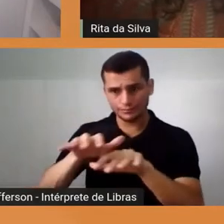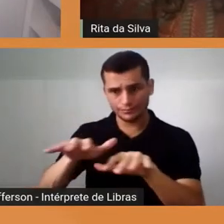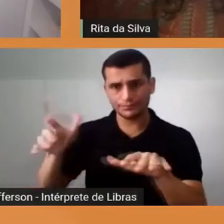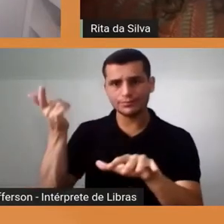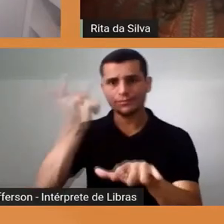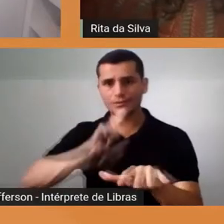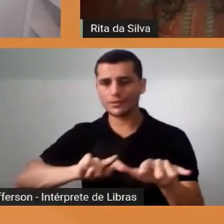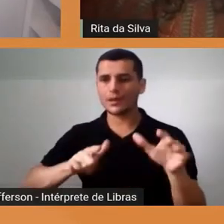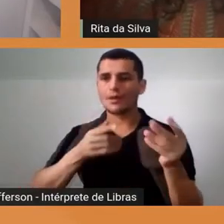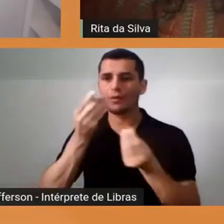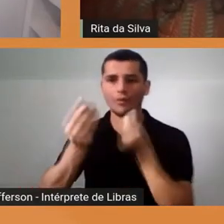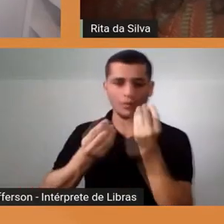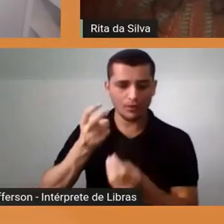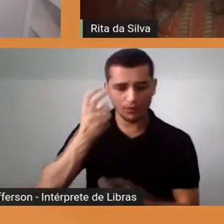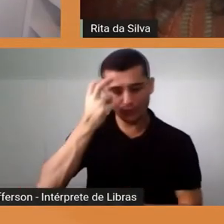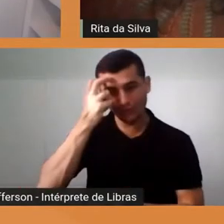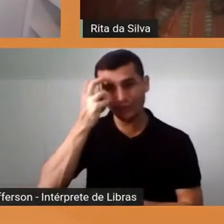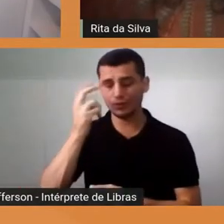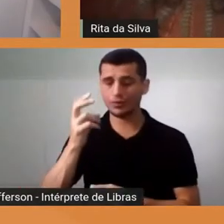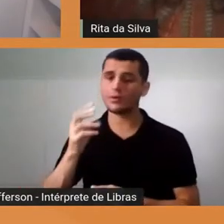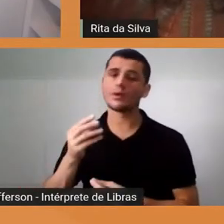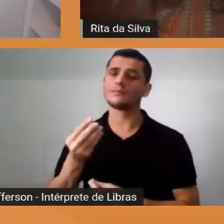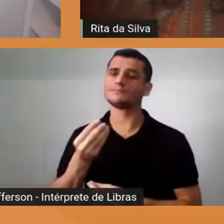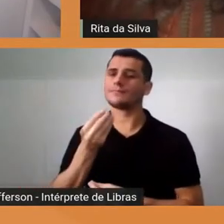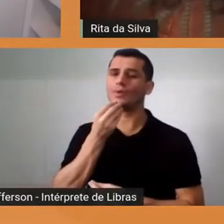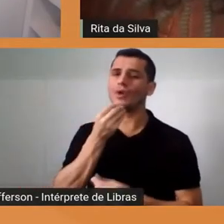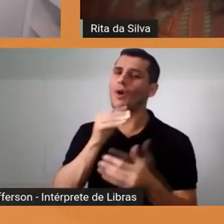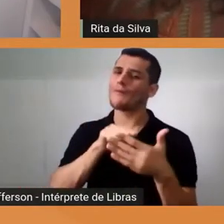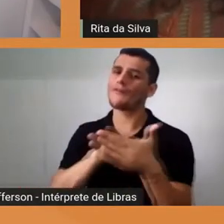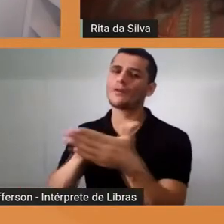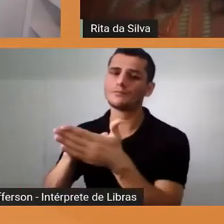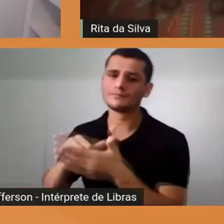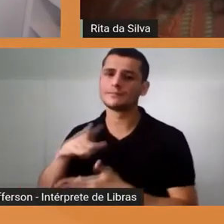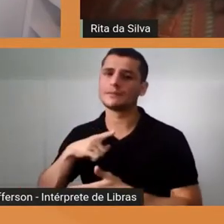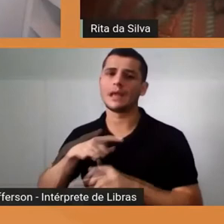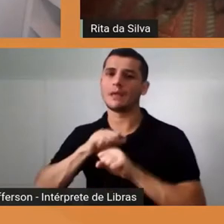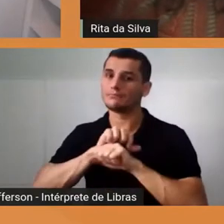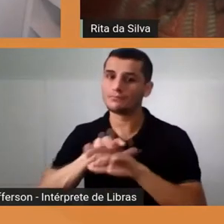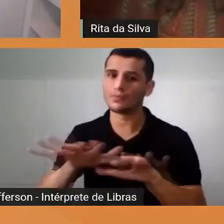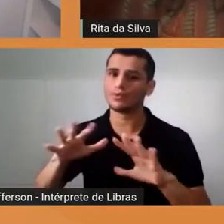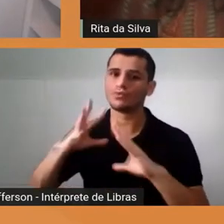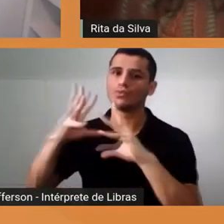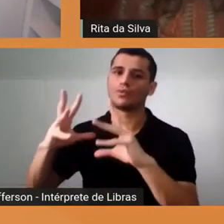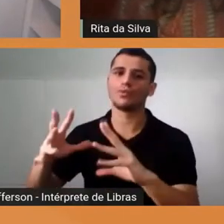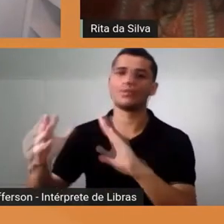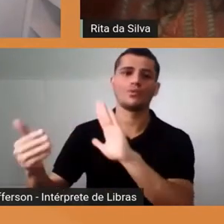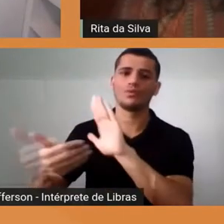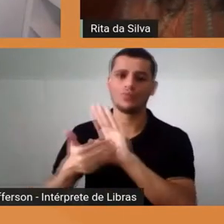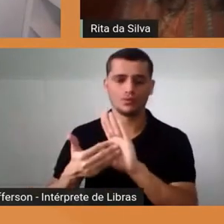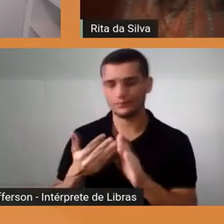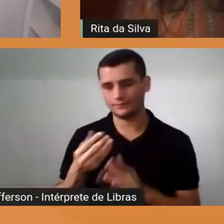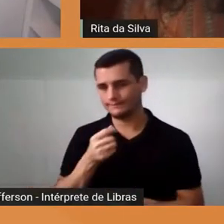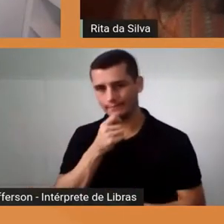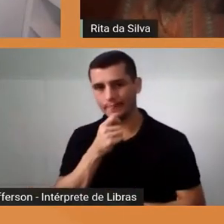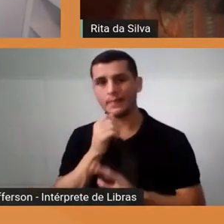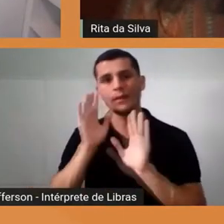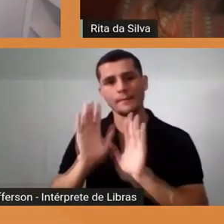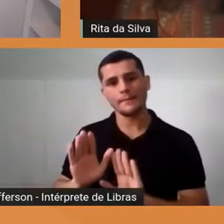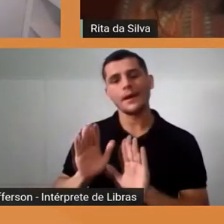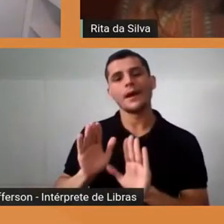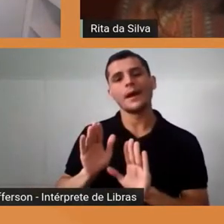a gente sabe que a cultura indígena e afrodescendente, ela não conseguiu